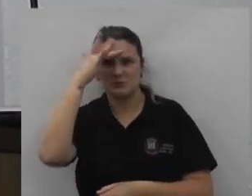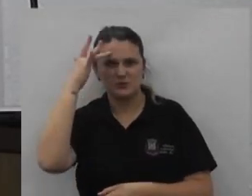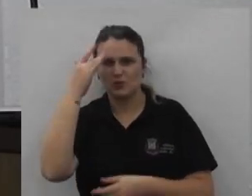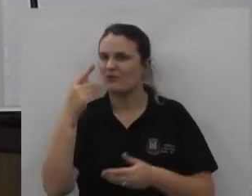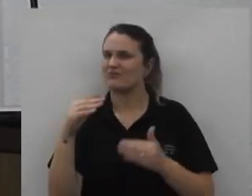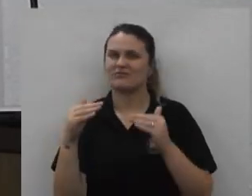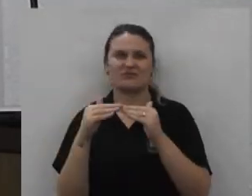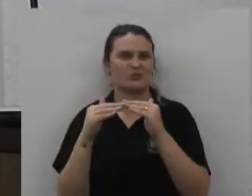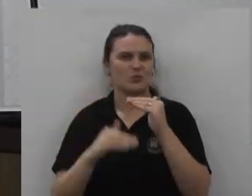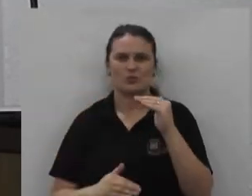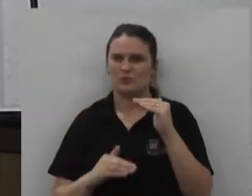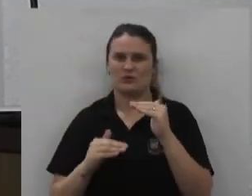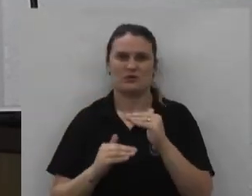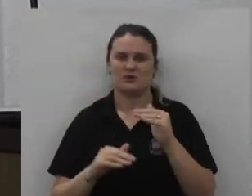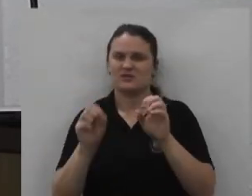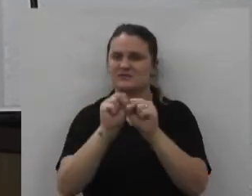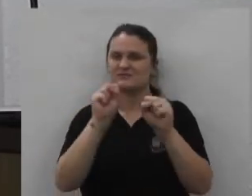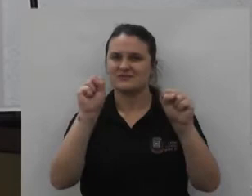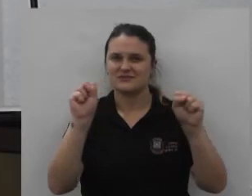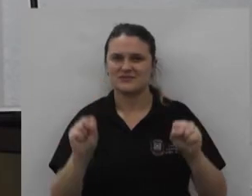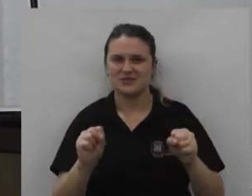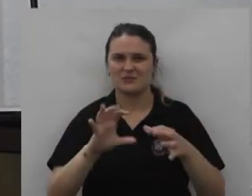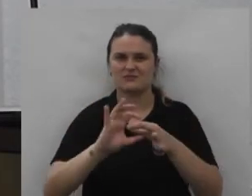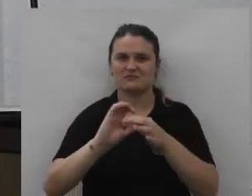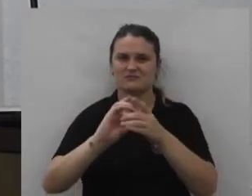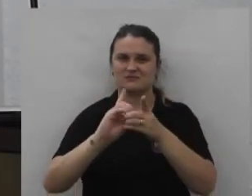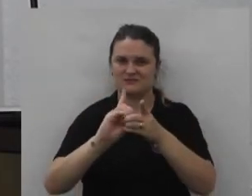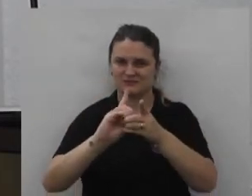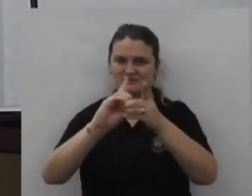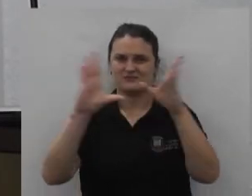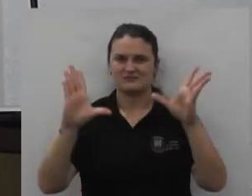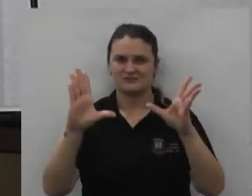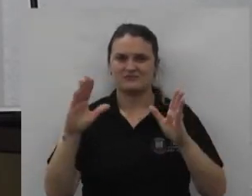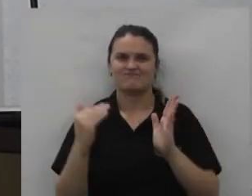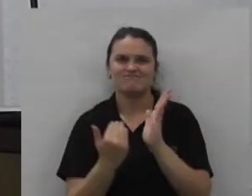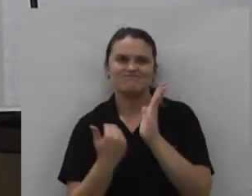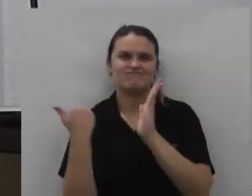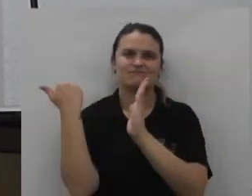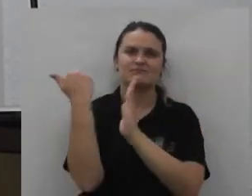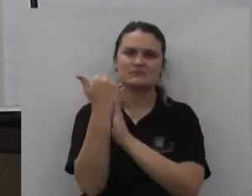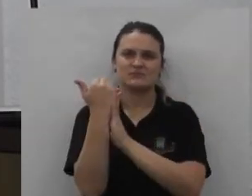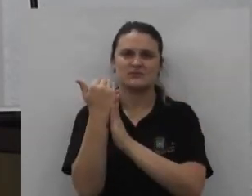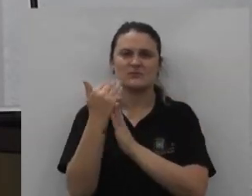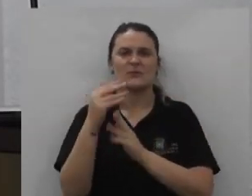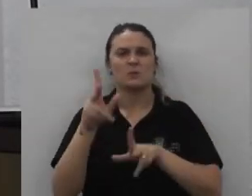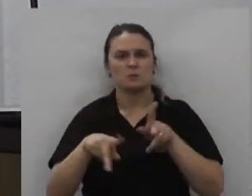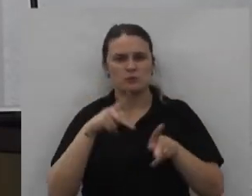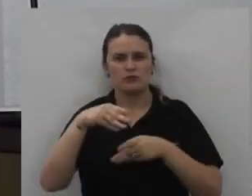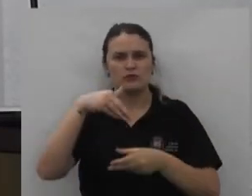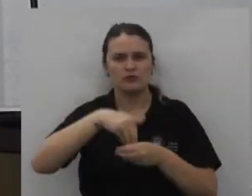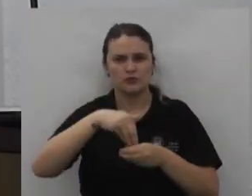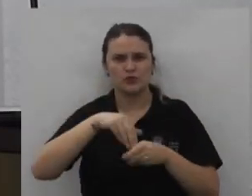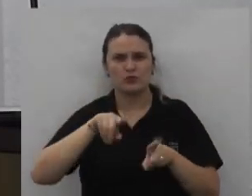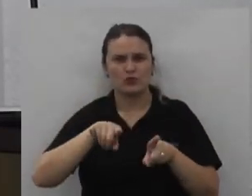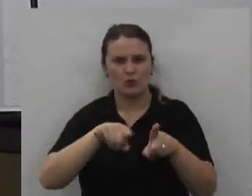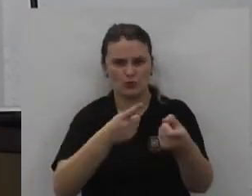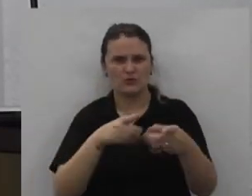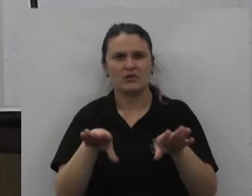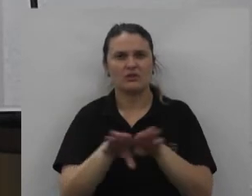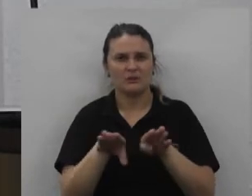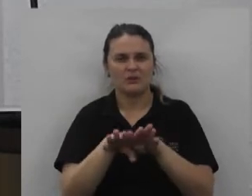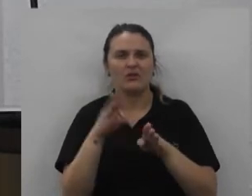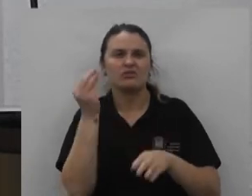não concordaram e o sistema democrático prevaleceu o povo votou contra também a